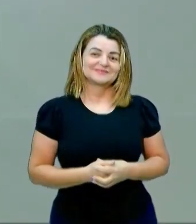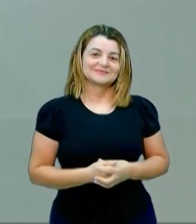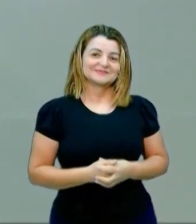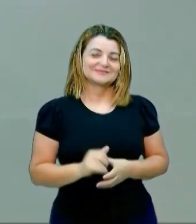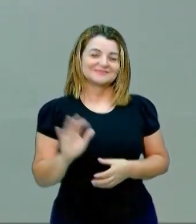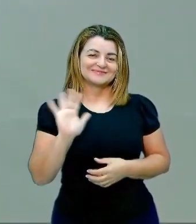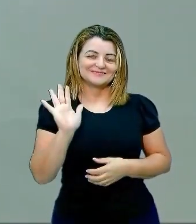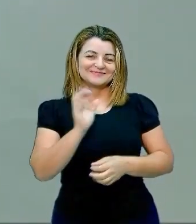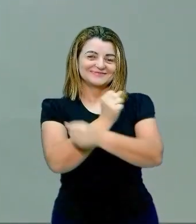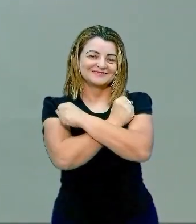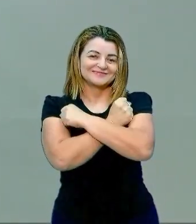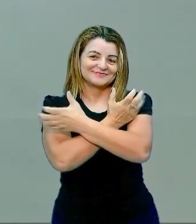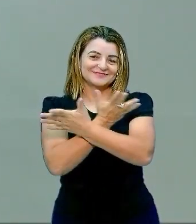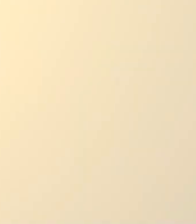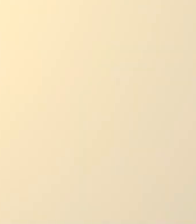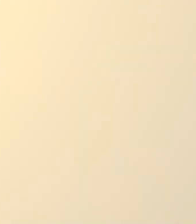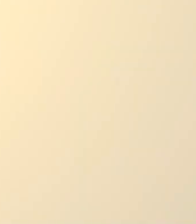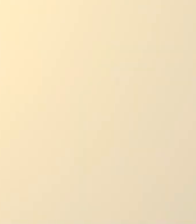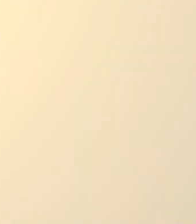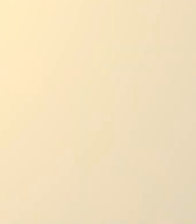Valeu. Um abraço a todos.